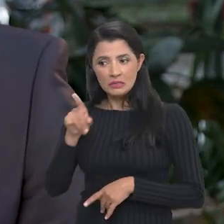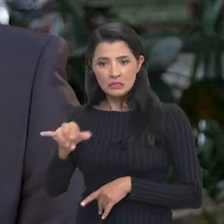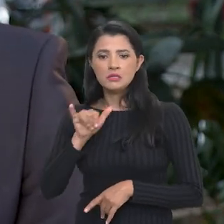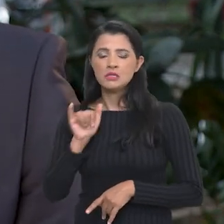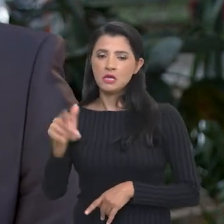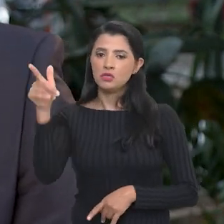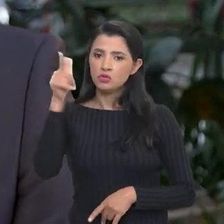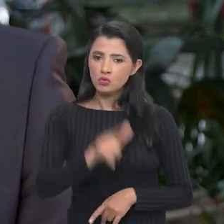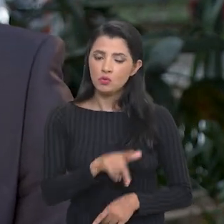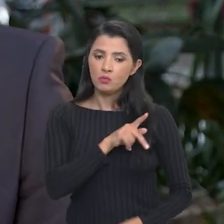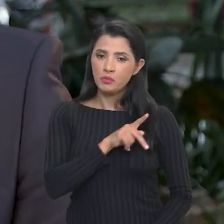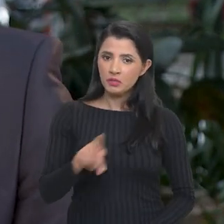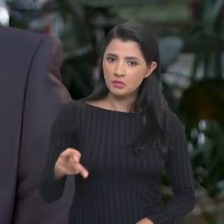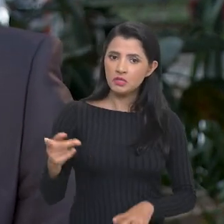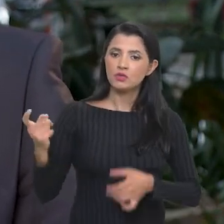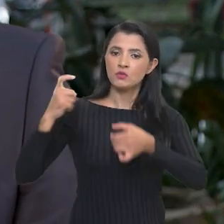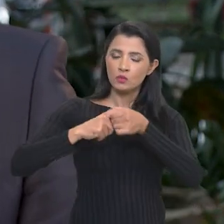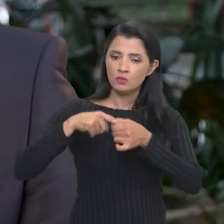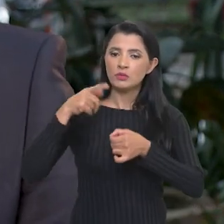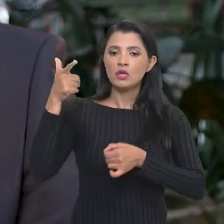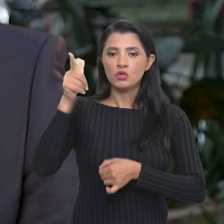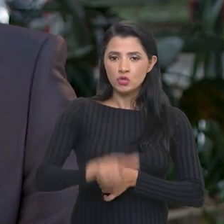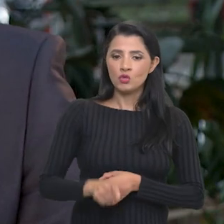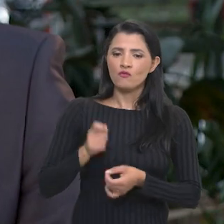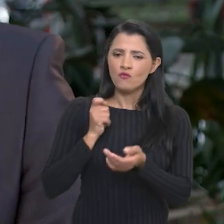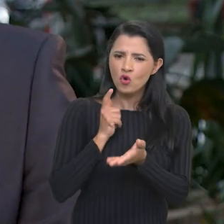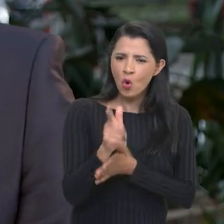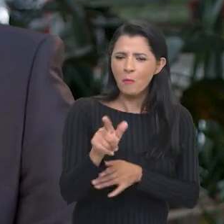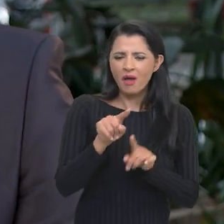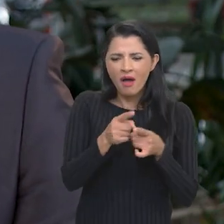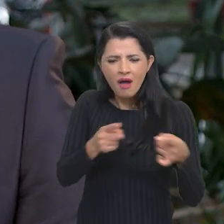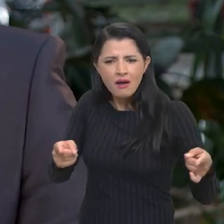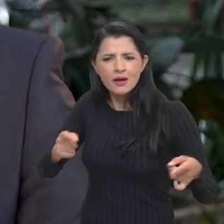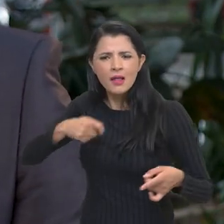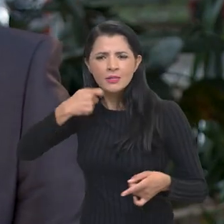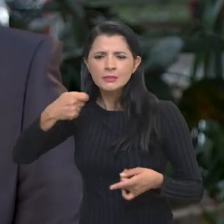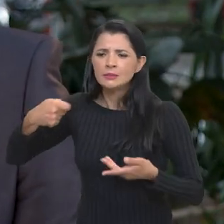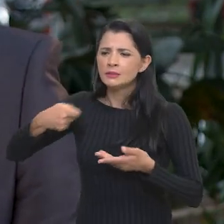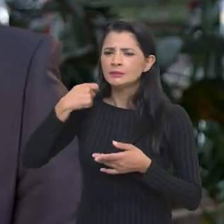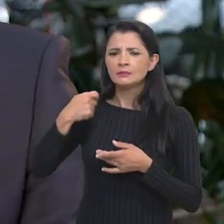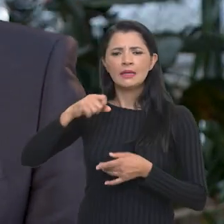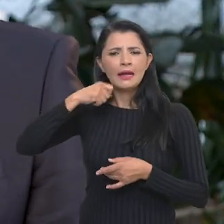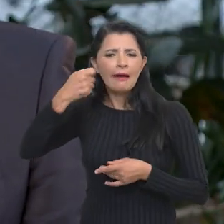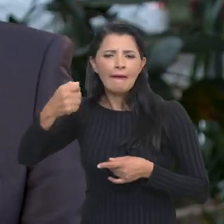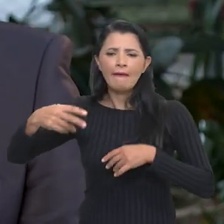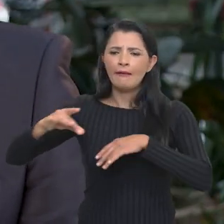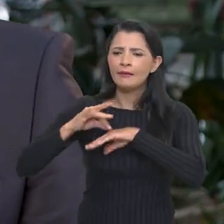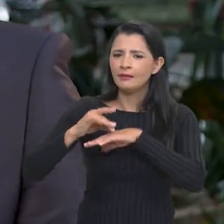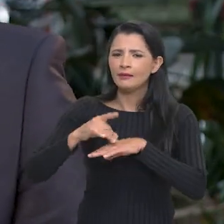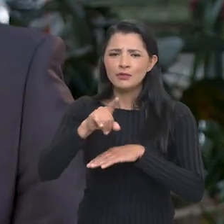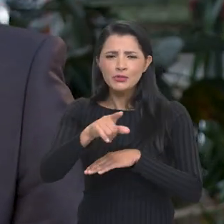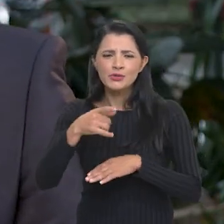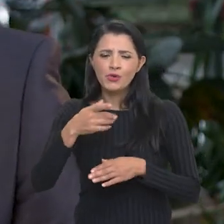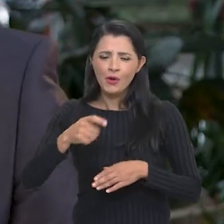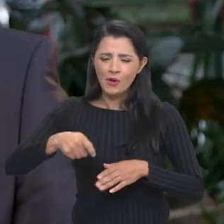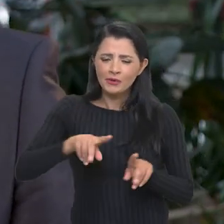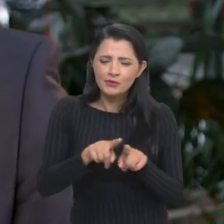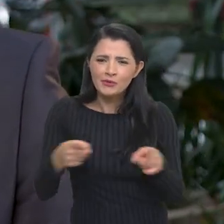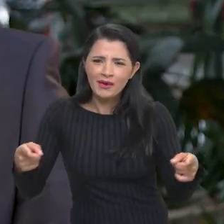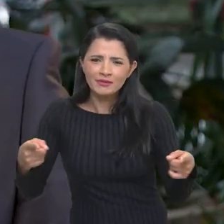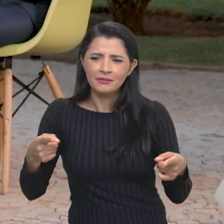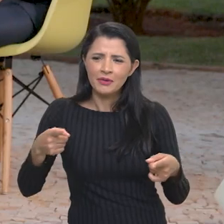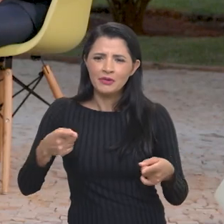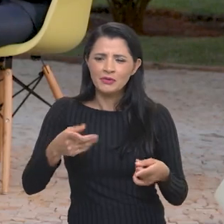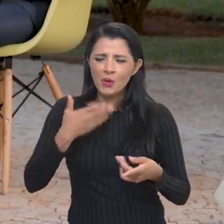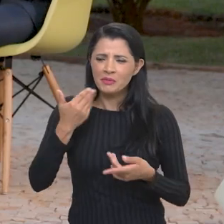viesse a governar novamente o país e a voltar de novo a consumir carne, a fazer churrasco. Porque o churrasco não é só uma alimentação